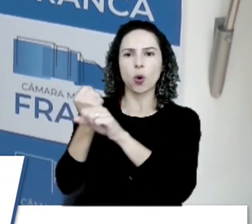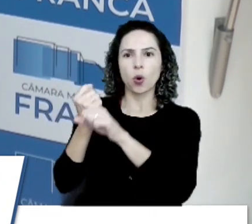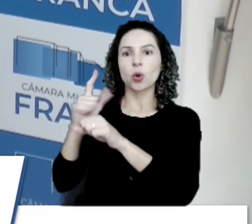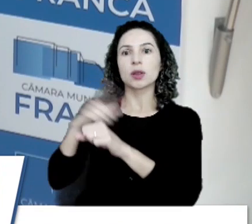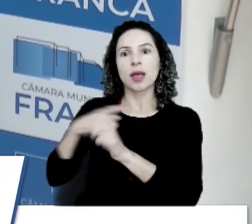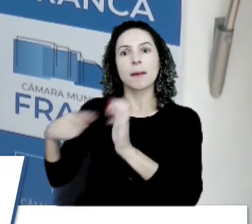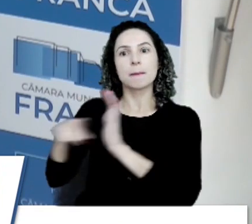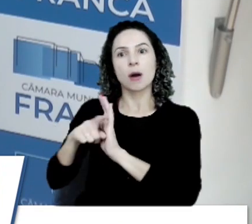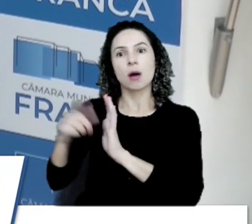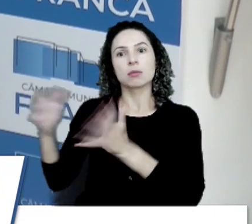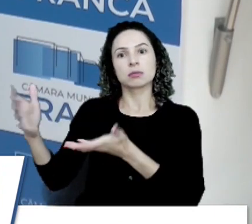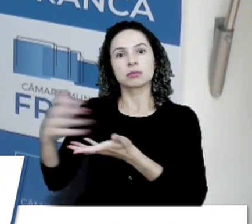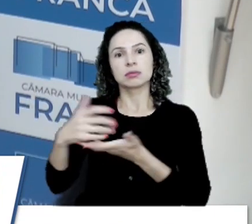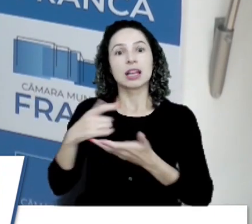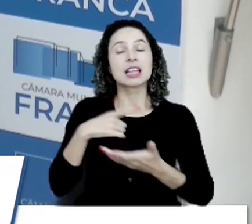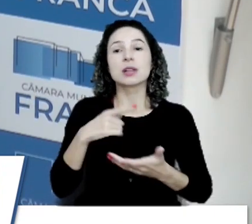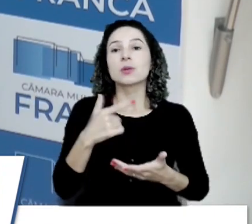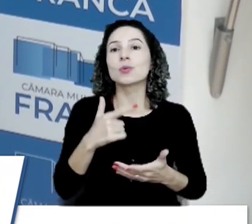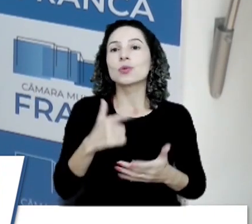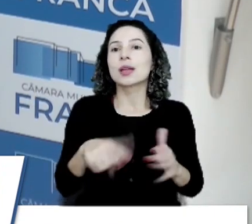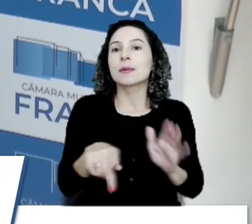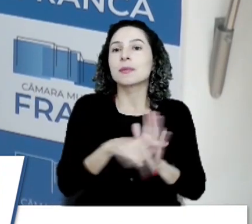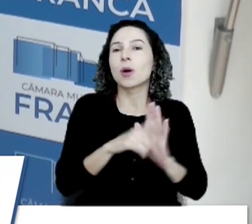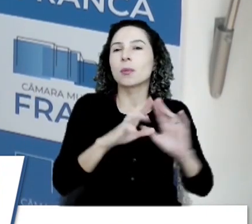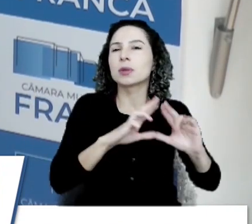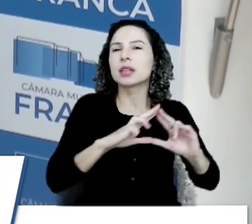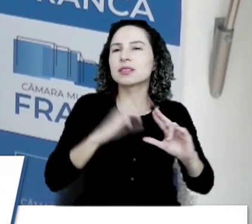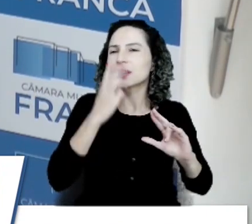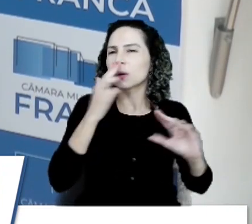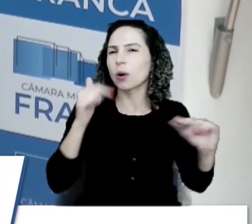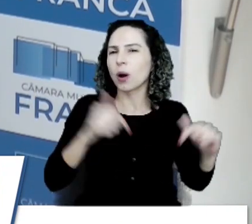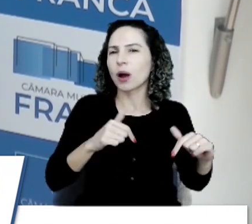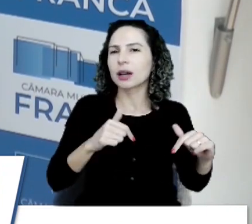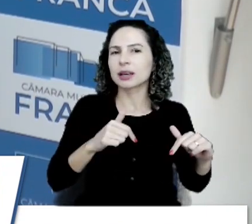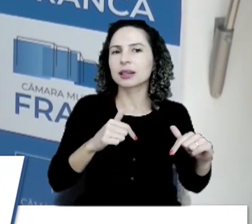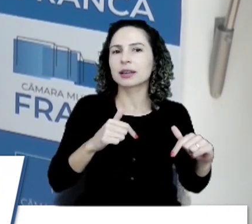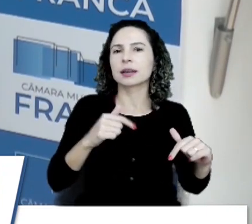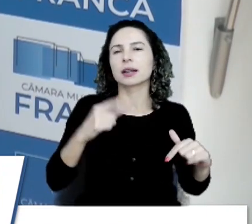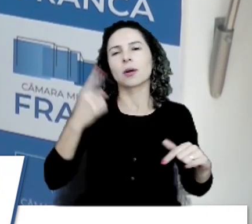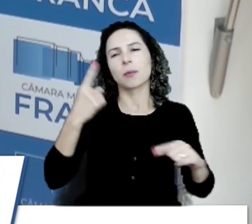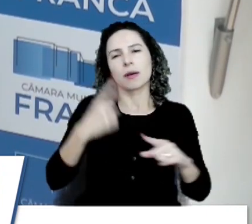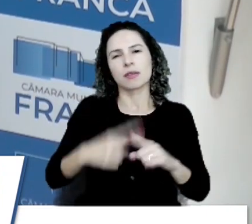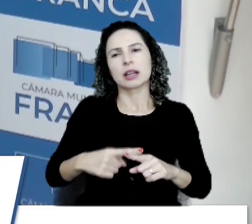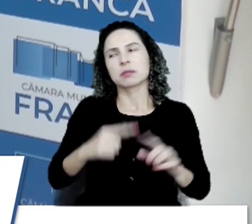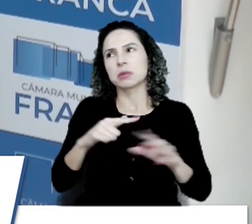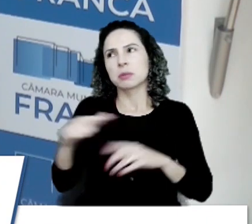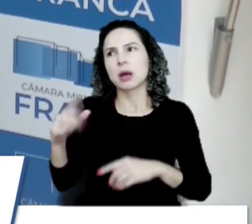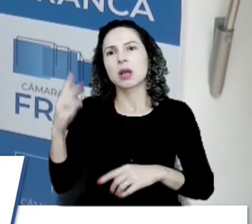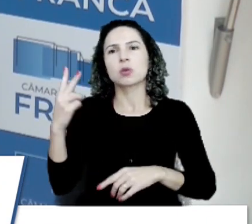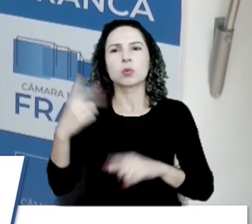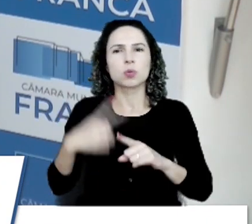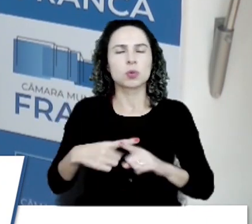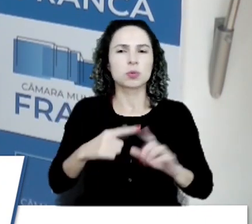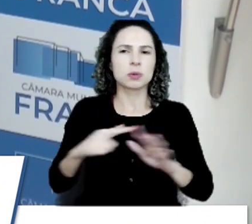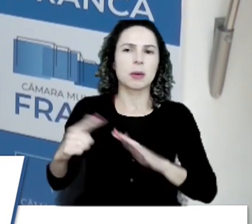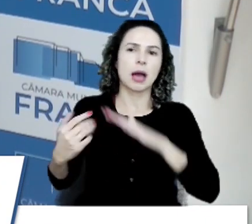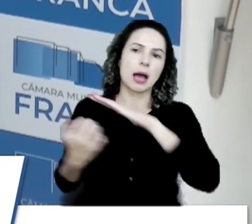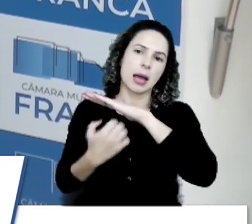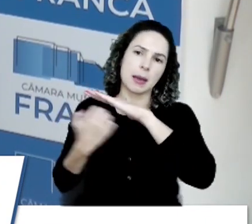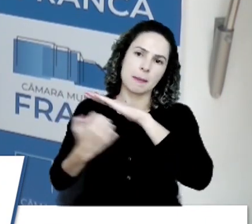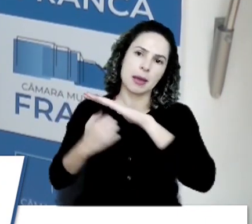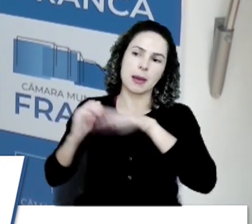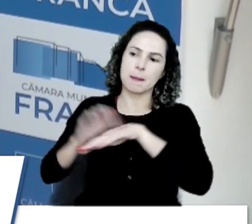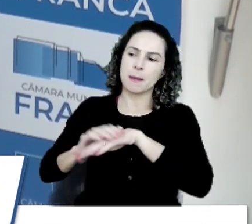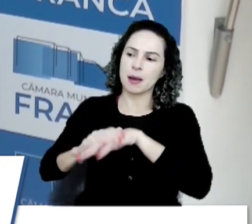Eles não têm uma coleta seletiva como aqui, que passa um dia por semana ou dois, que a empresa que opera o lixo